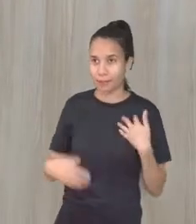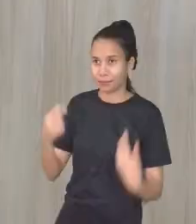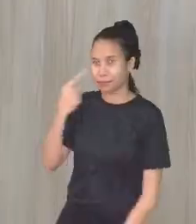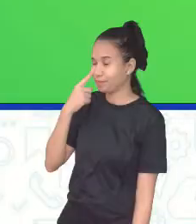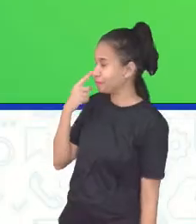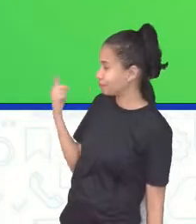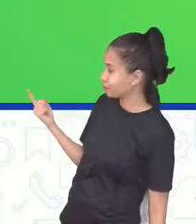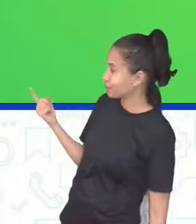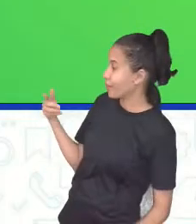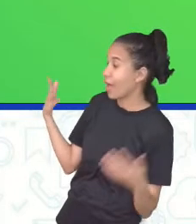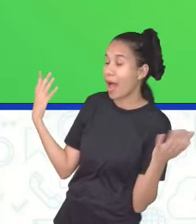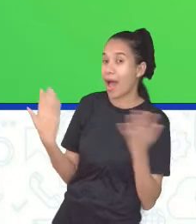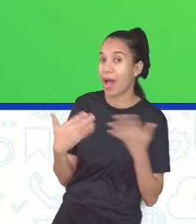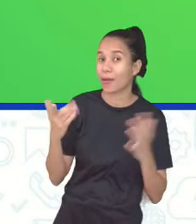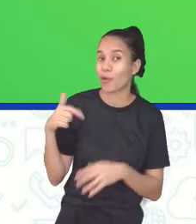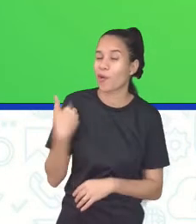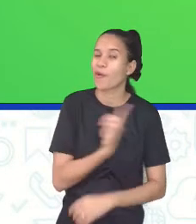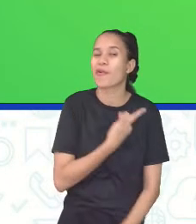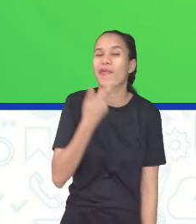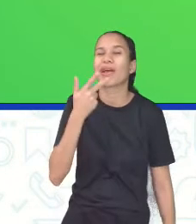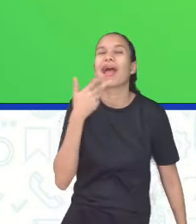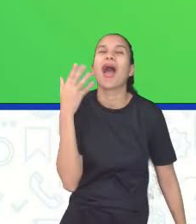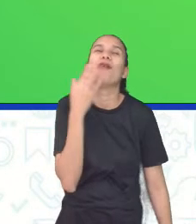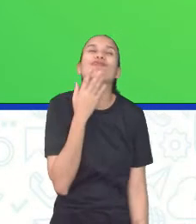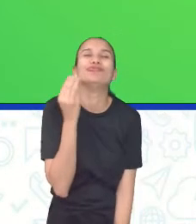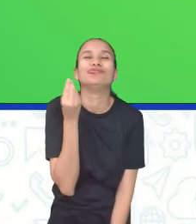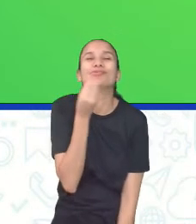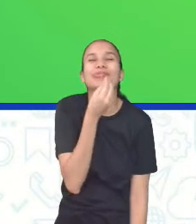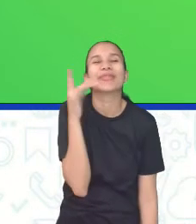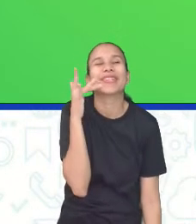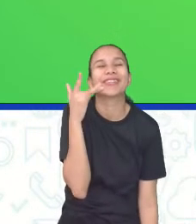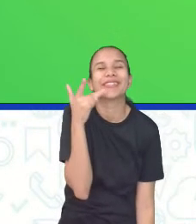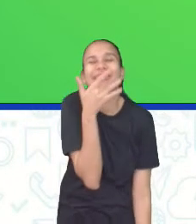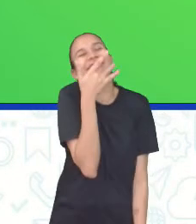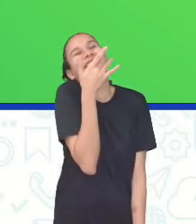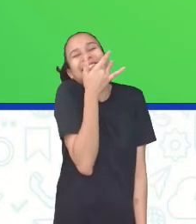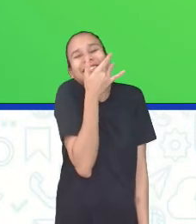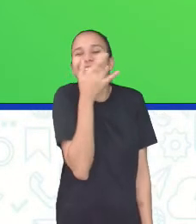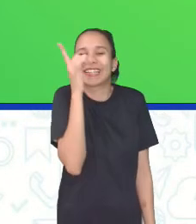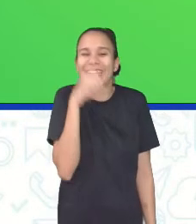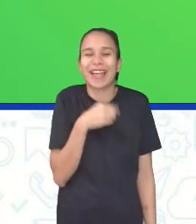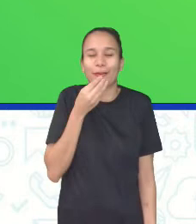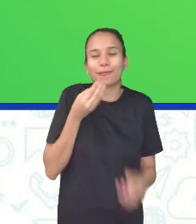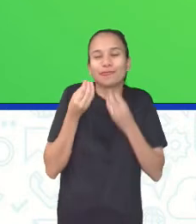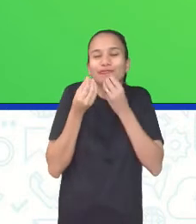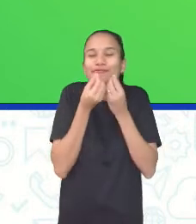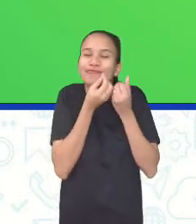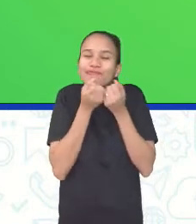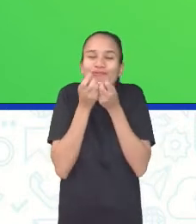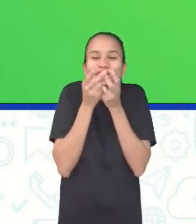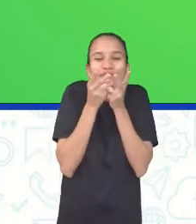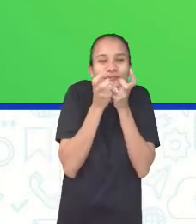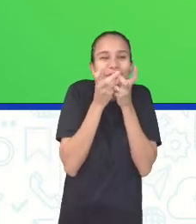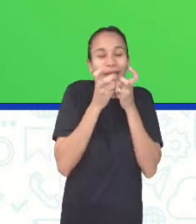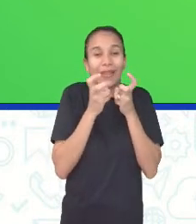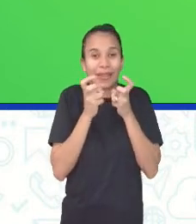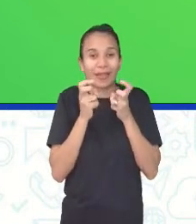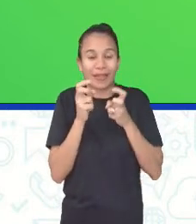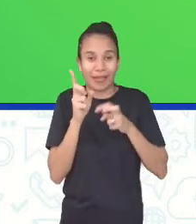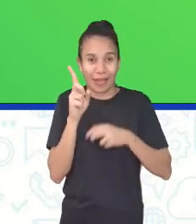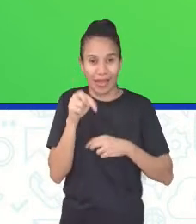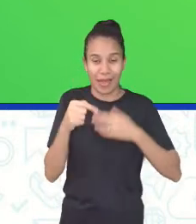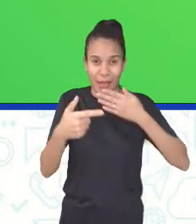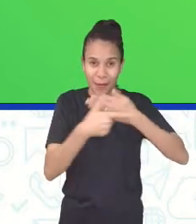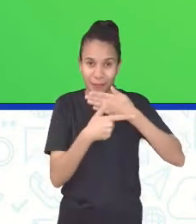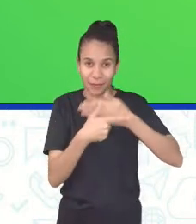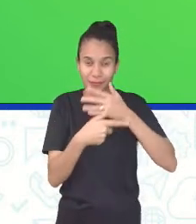agora a gente vai para um que é um sabor, que é uma delícia, paladar ou gustação. É